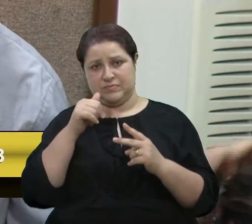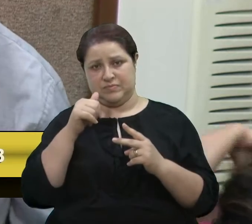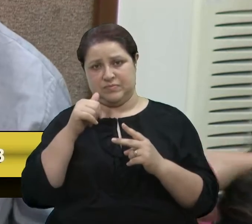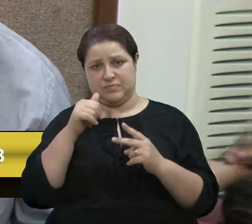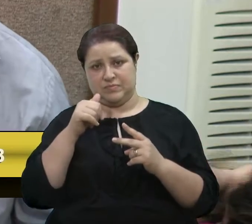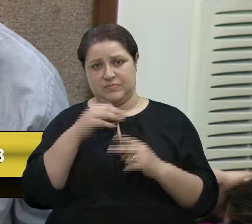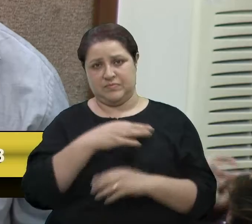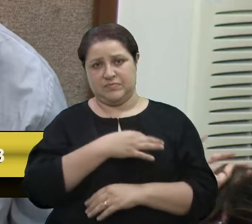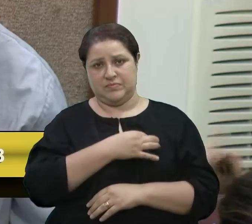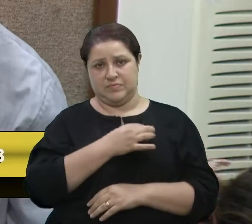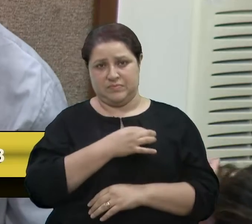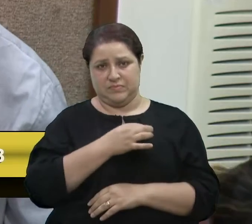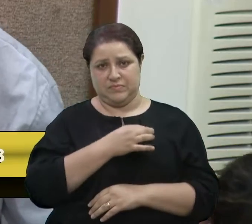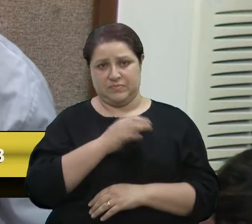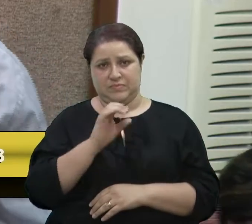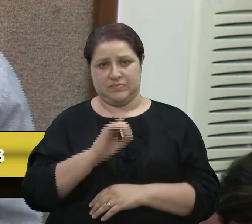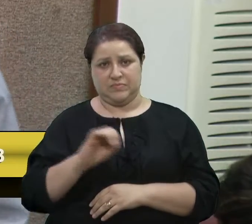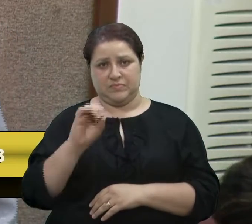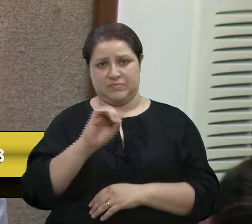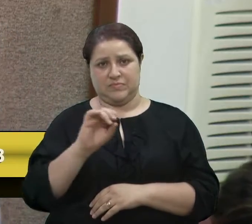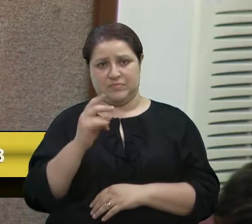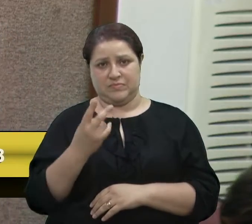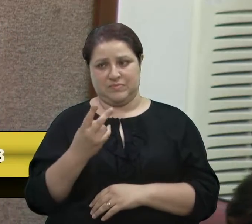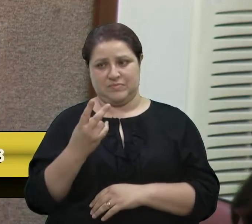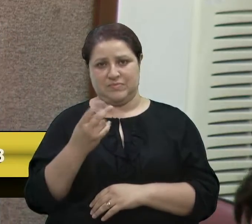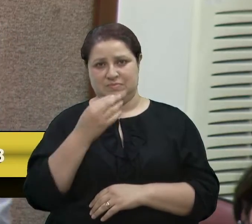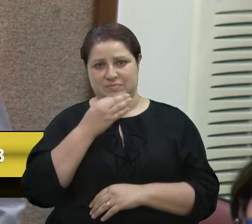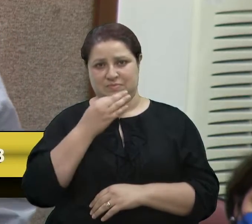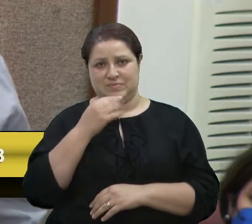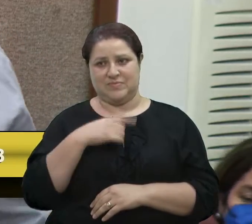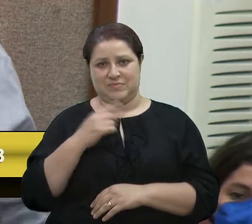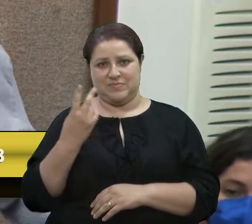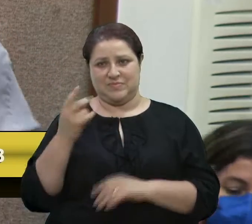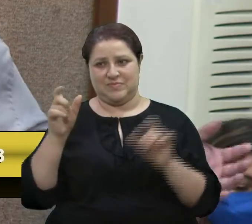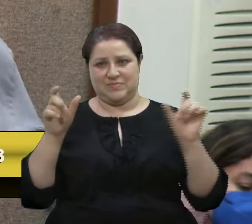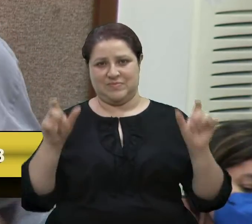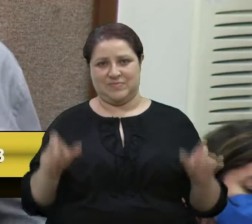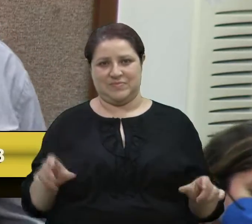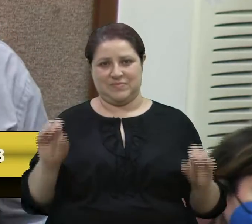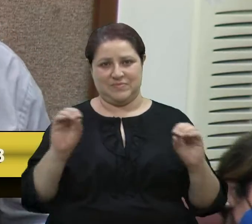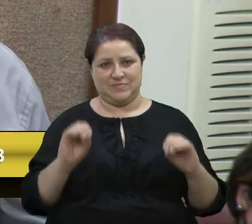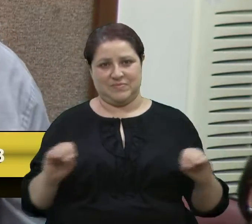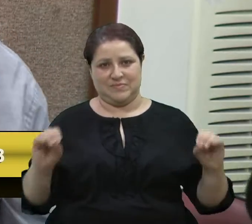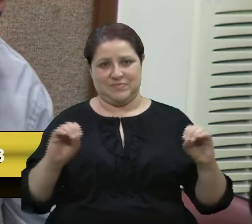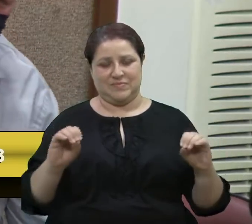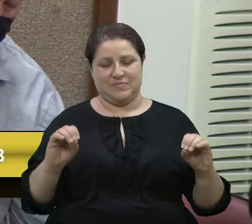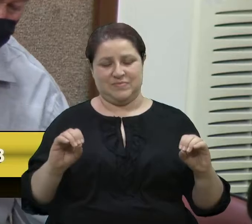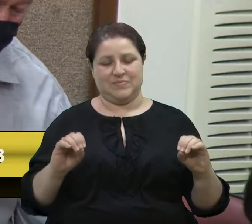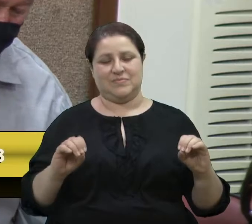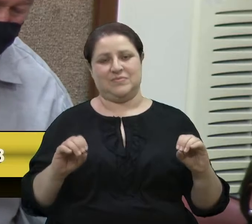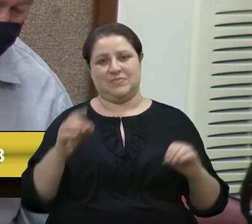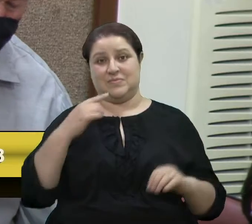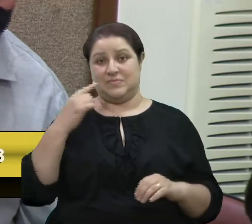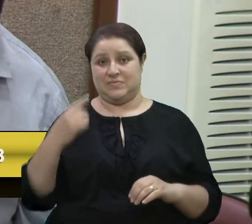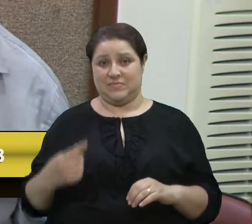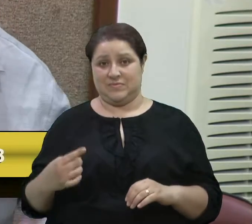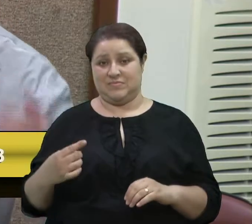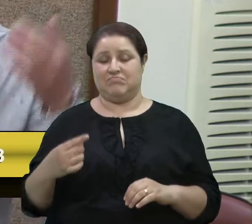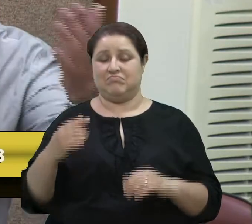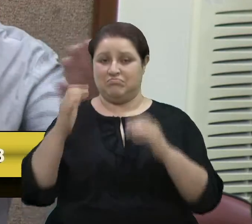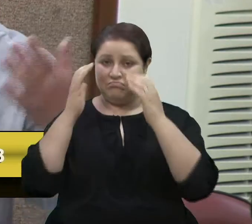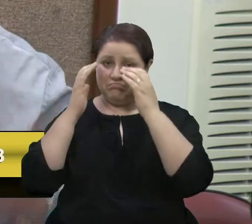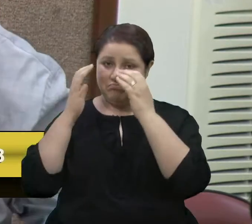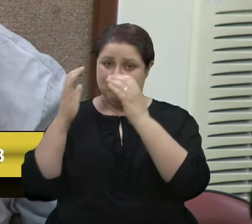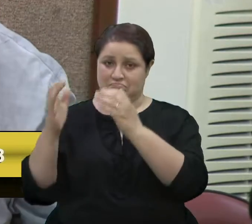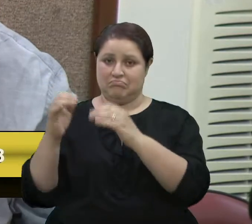Caxias tem duas ótimas candidatas, né? Quero dizer, vereadora Denise, o respeito que tenho a estimação para a senhora há bastante tempo, a